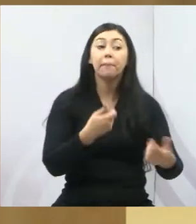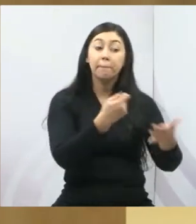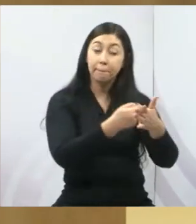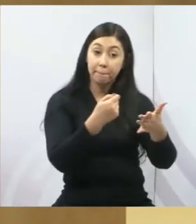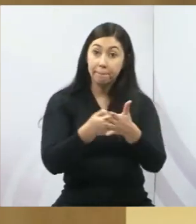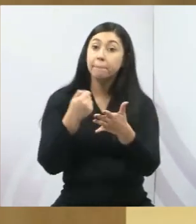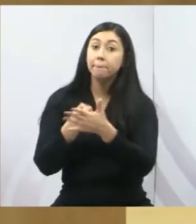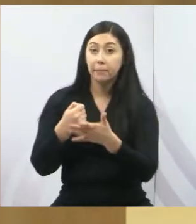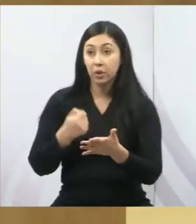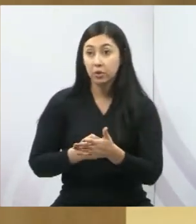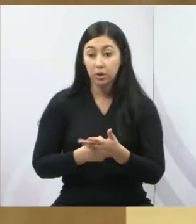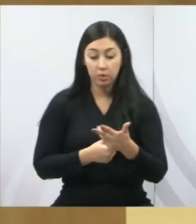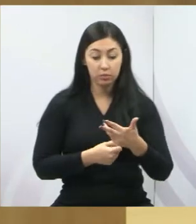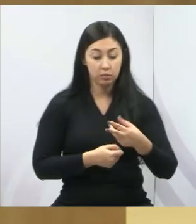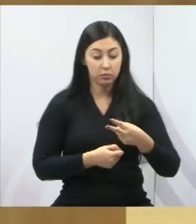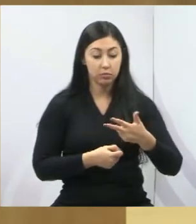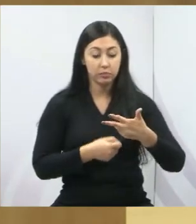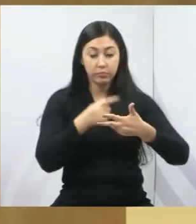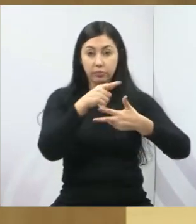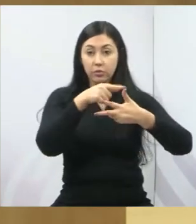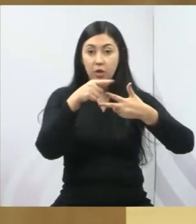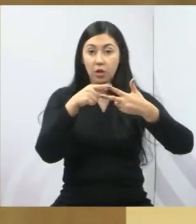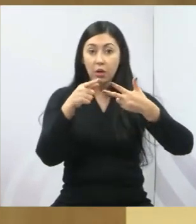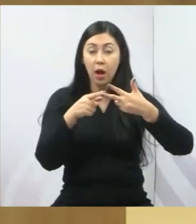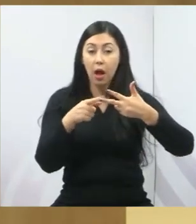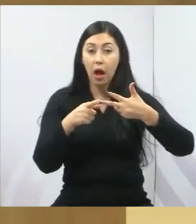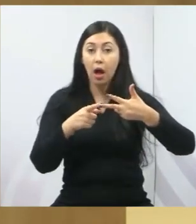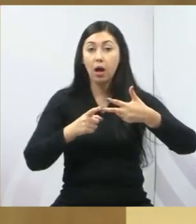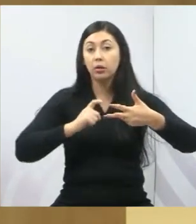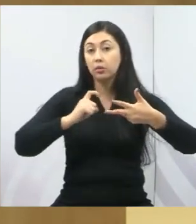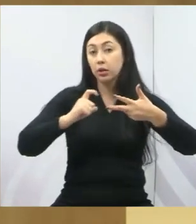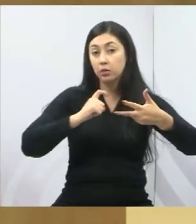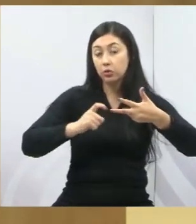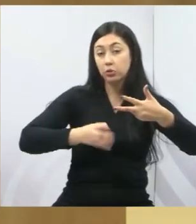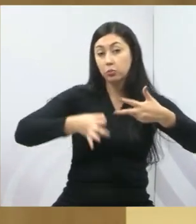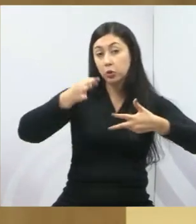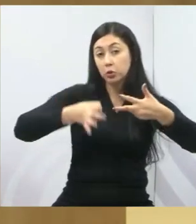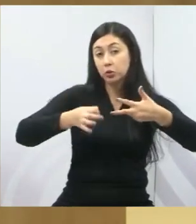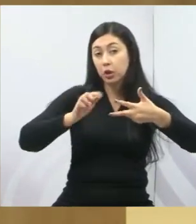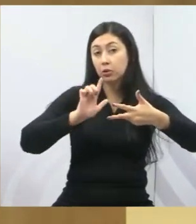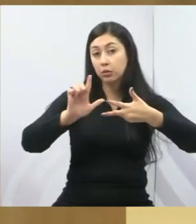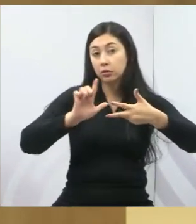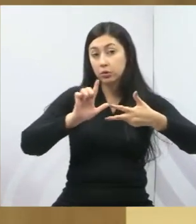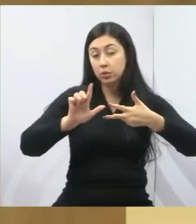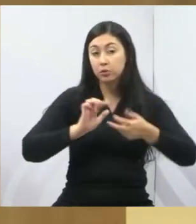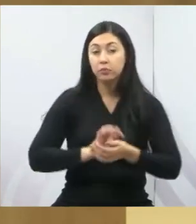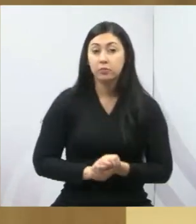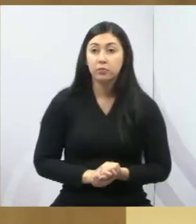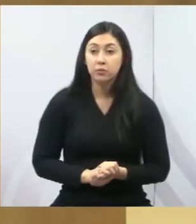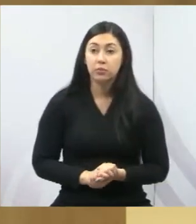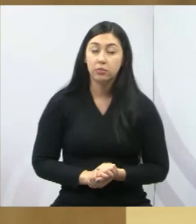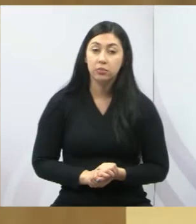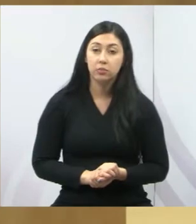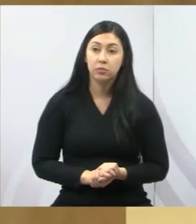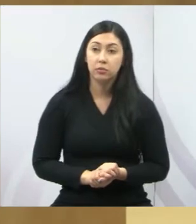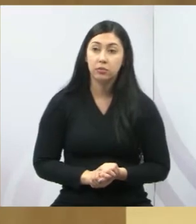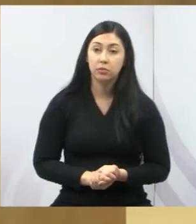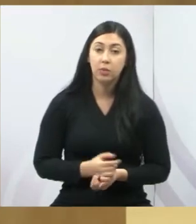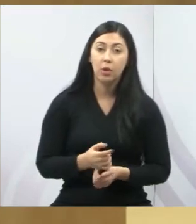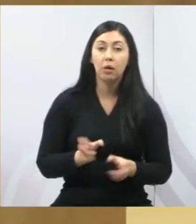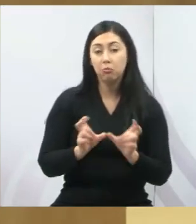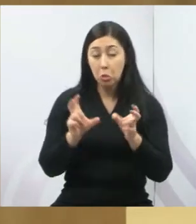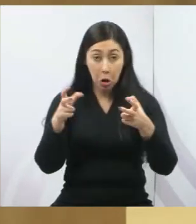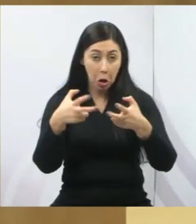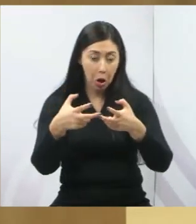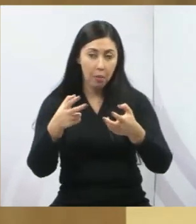tripartição dos poderes. Executivo, judiciário e legislativo. E aí, que há muito nesse país, não estou falando aqui da câmara